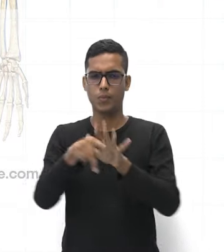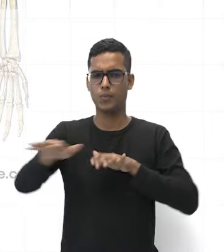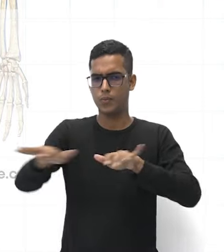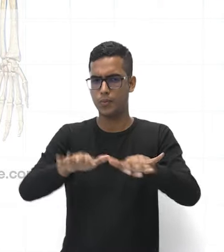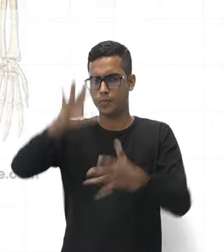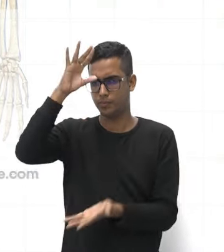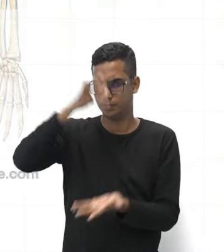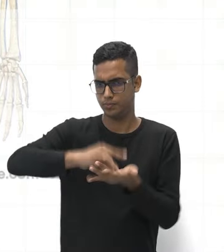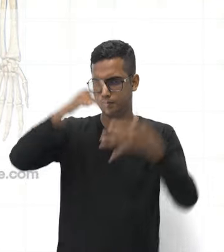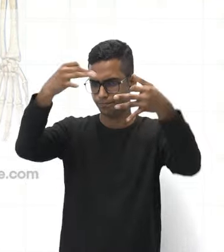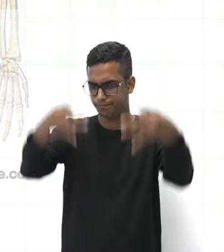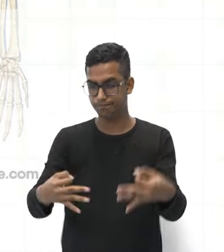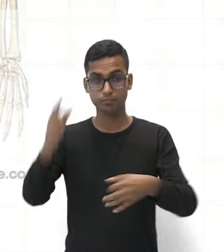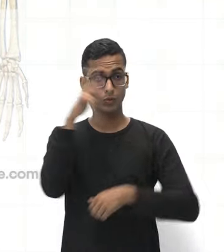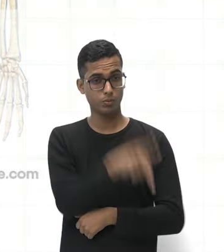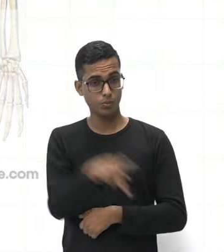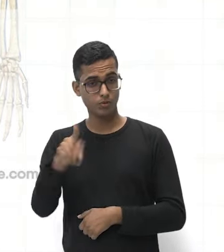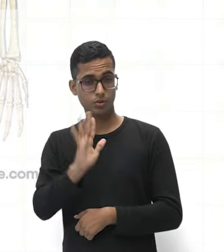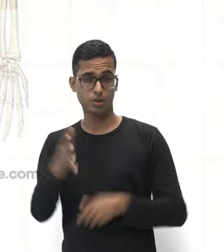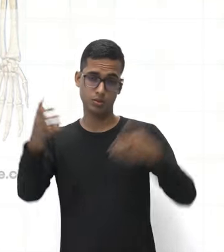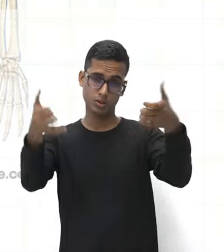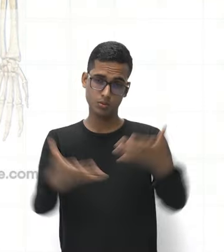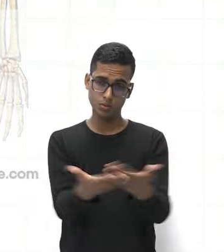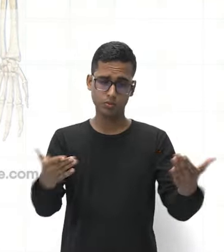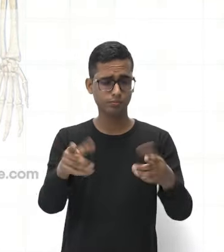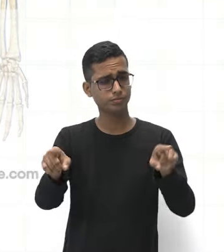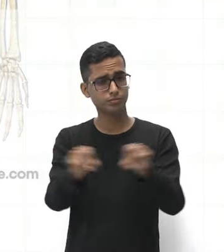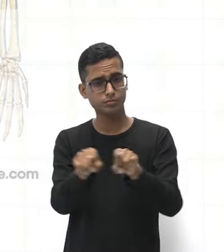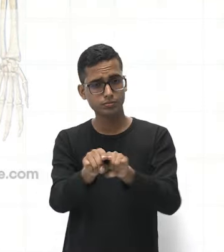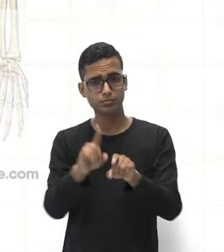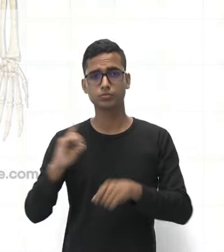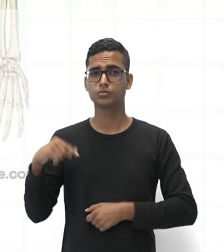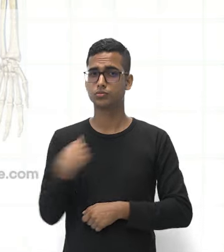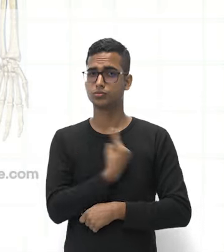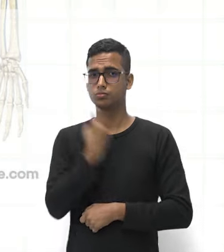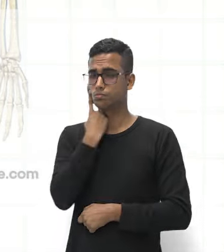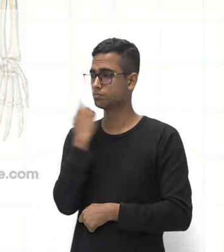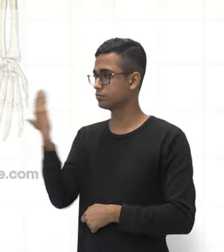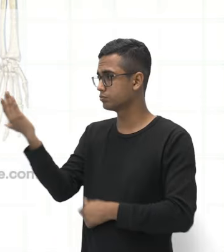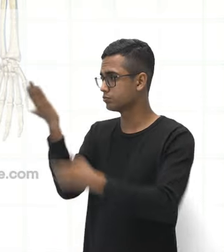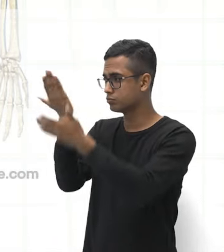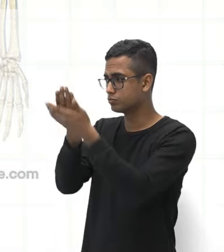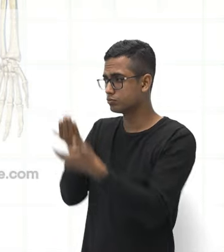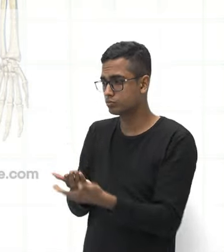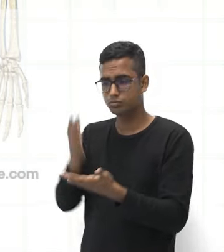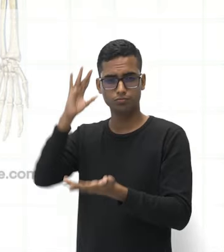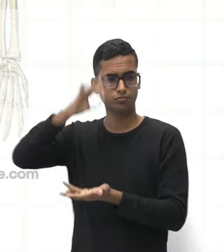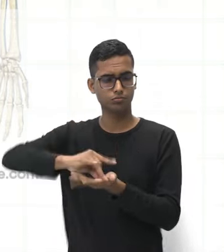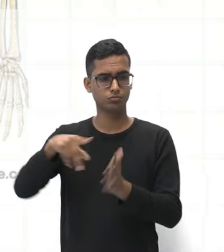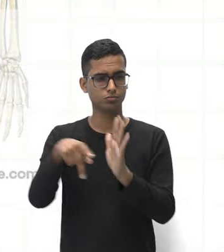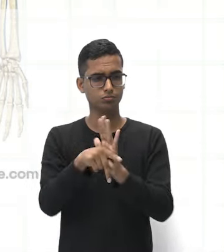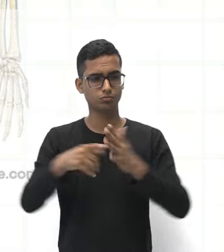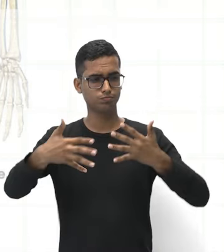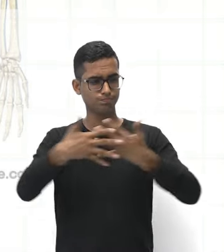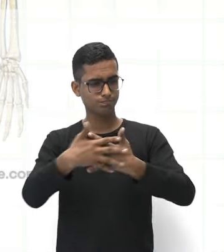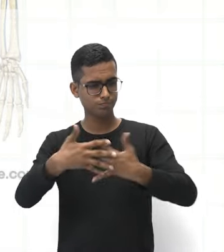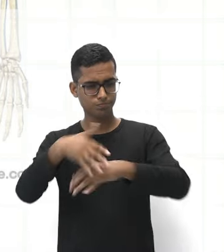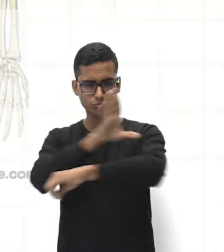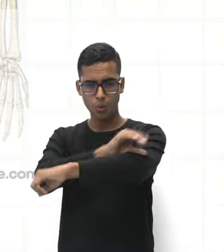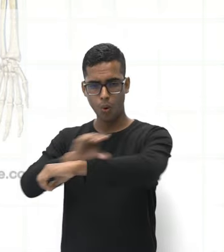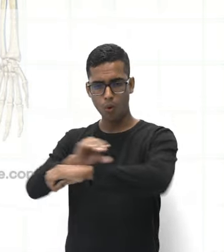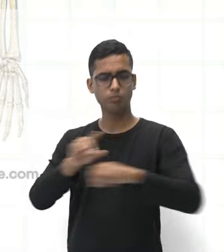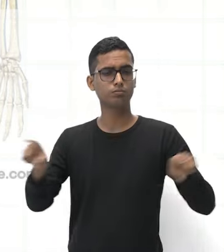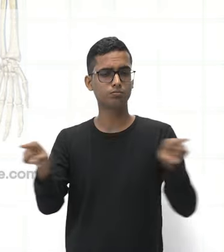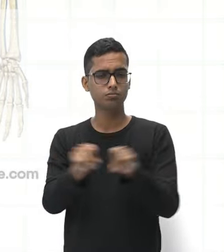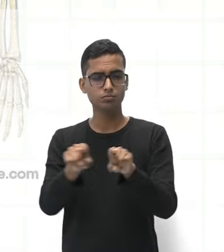Então, como a professora falou, nós estamos estudando aqui o nosso tecido muscular,